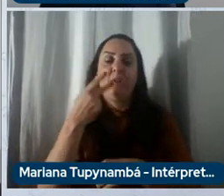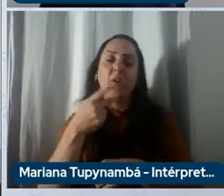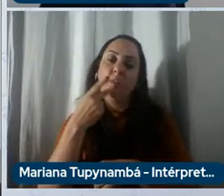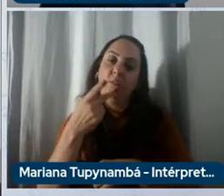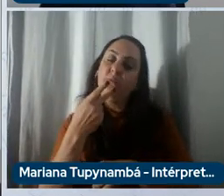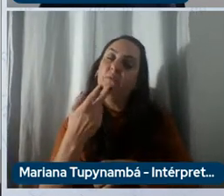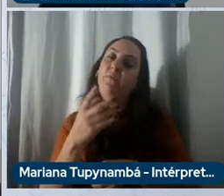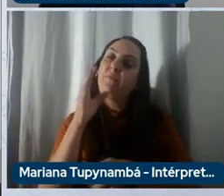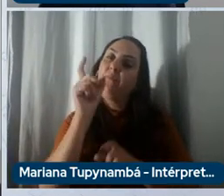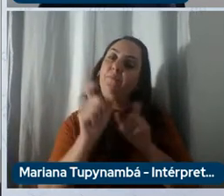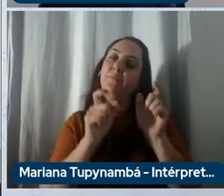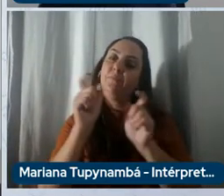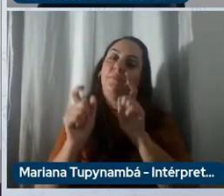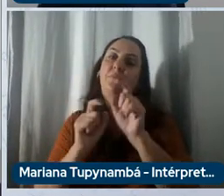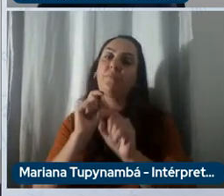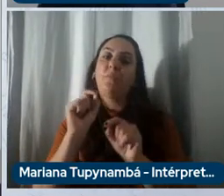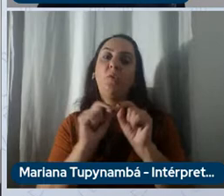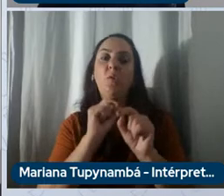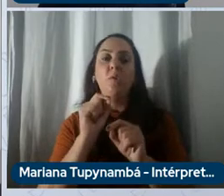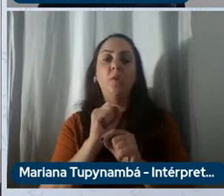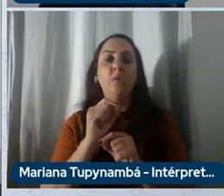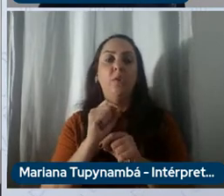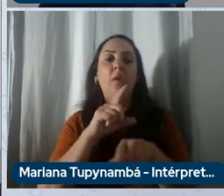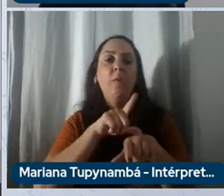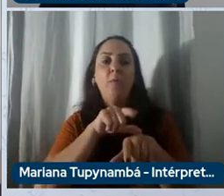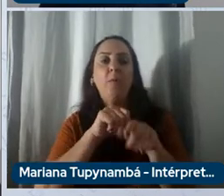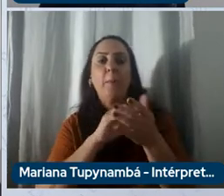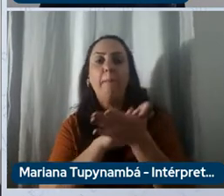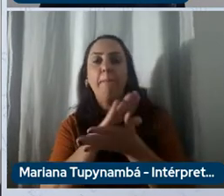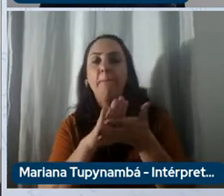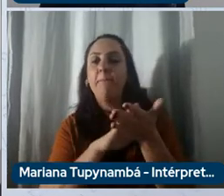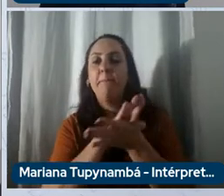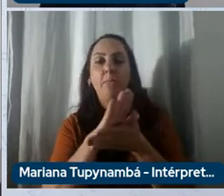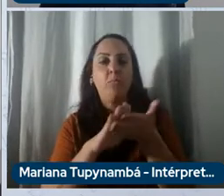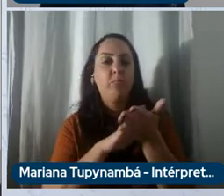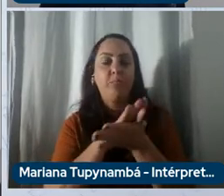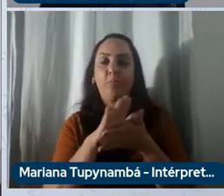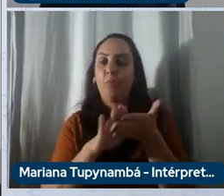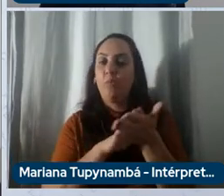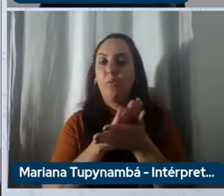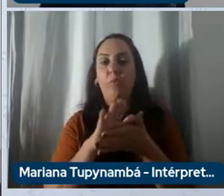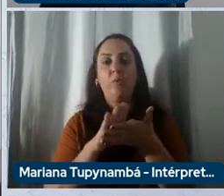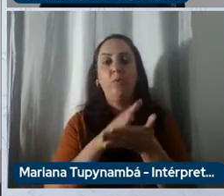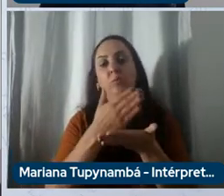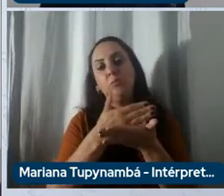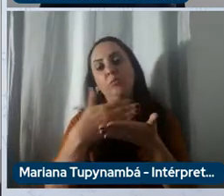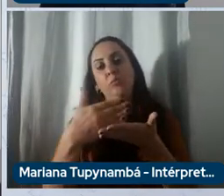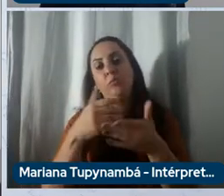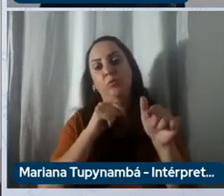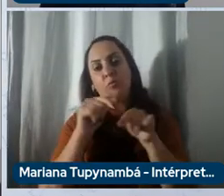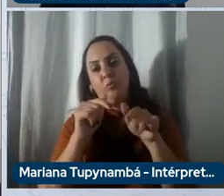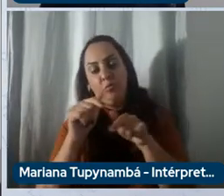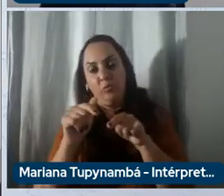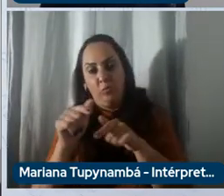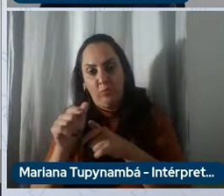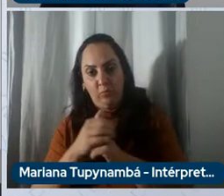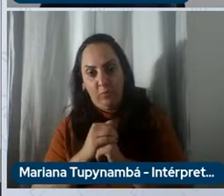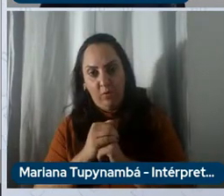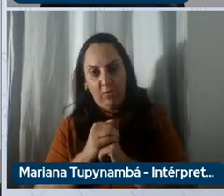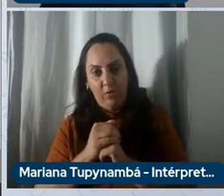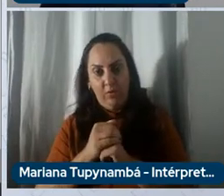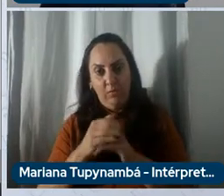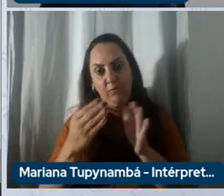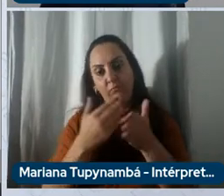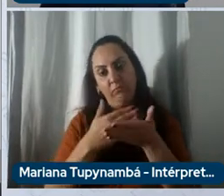que não demoraram nem dias mas minutos para começar a trabalhar junto desde o primeiro